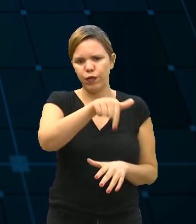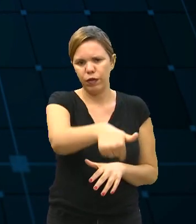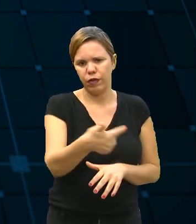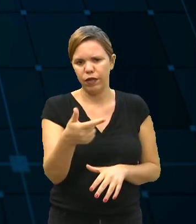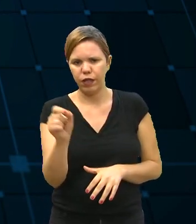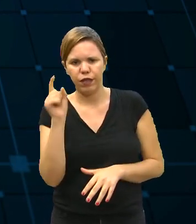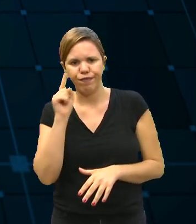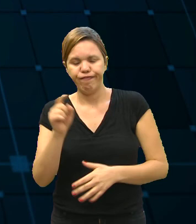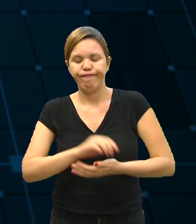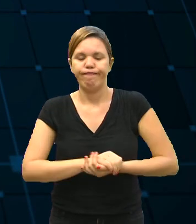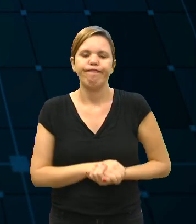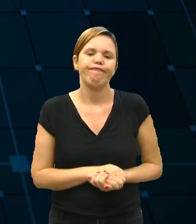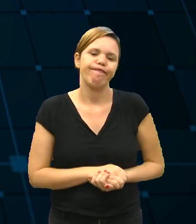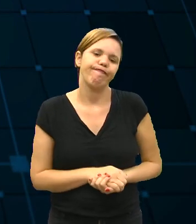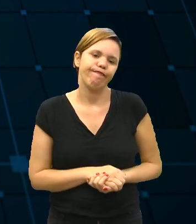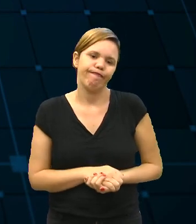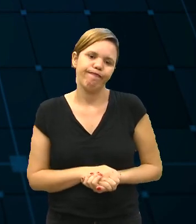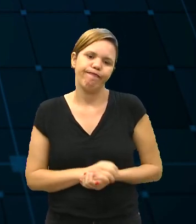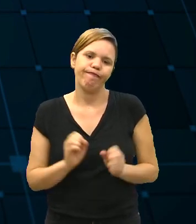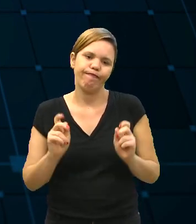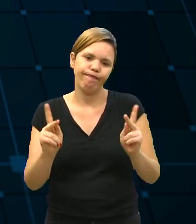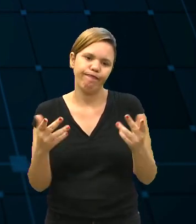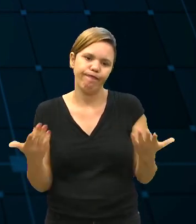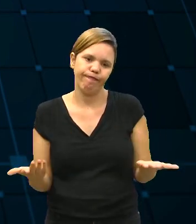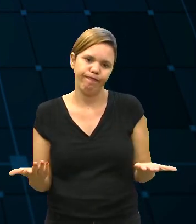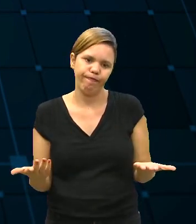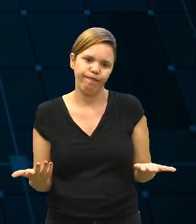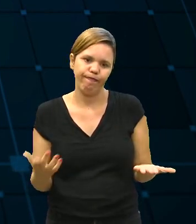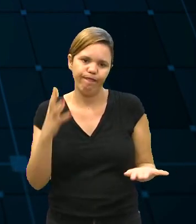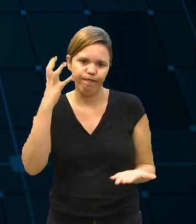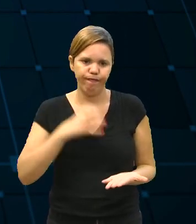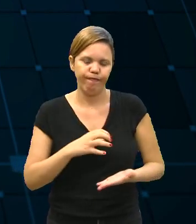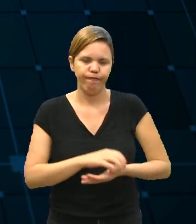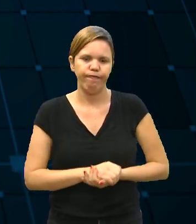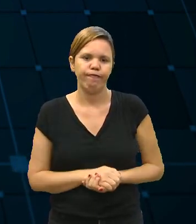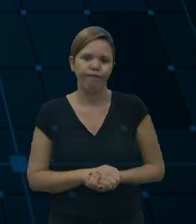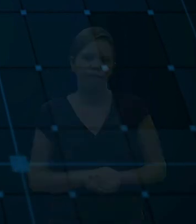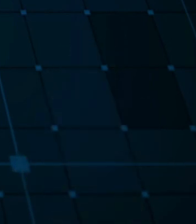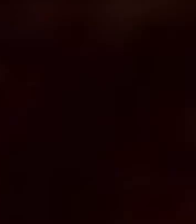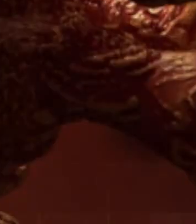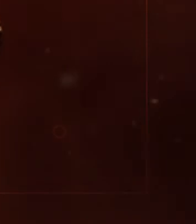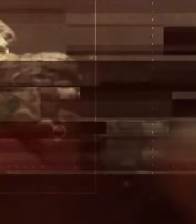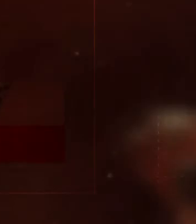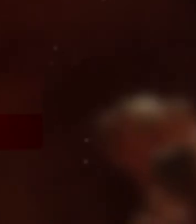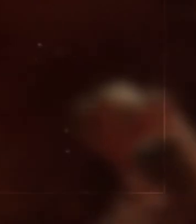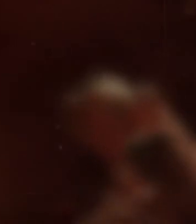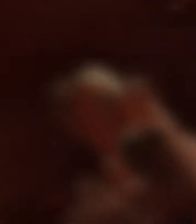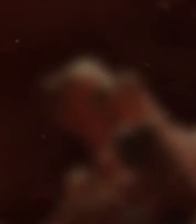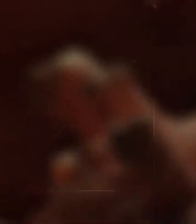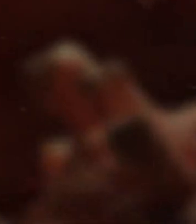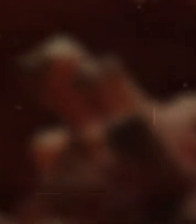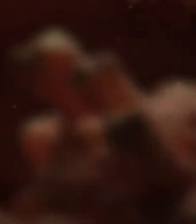falecimento depois de 10 dias. Ok. É uma coisa seria. Ok.